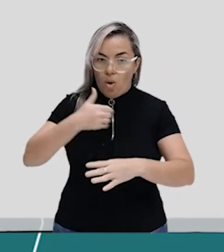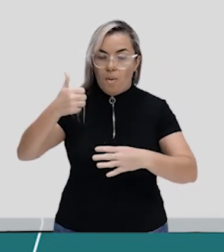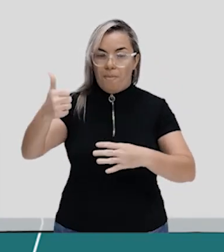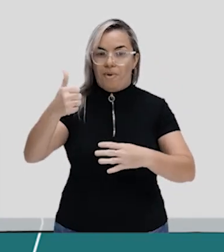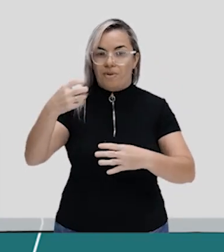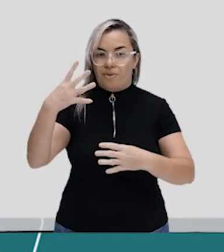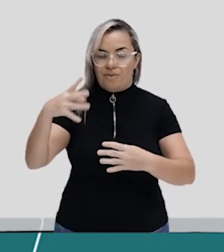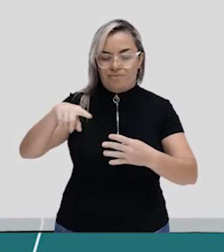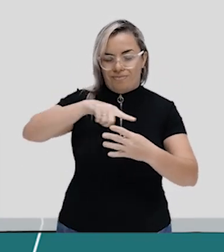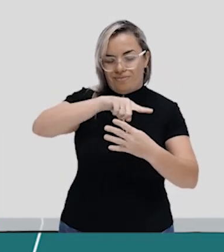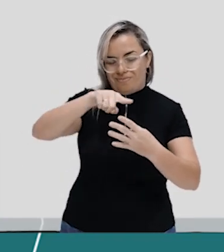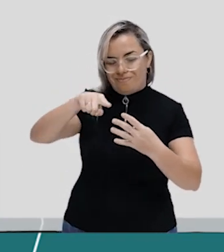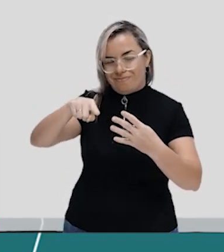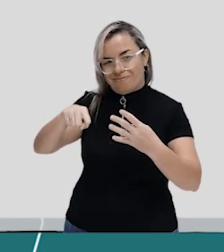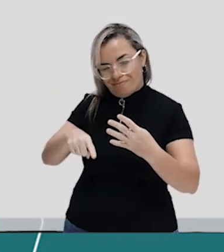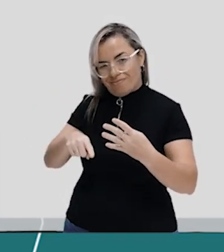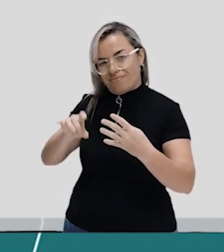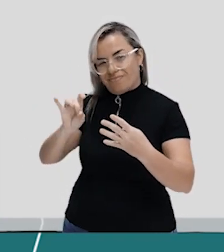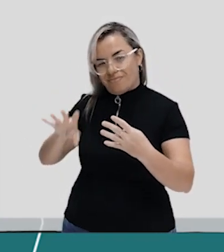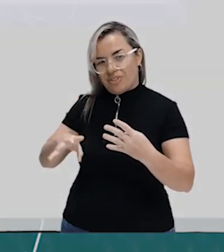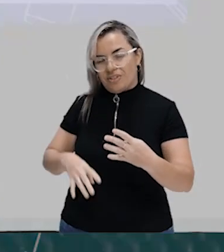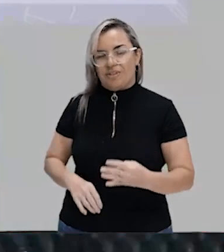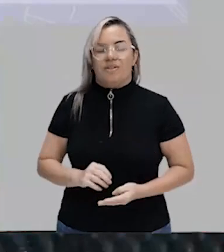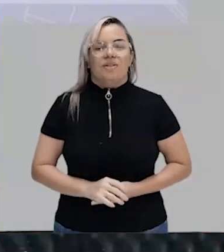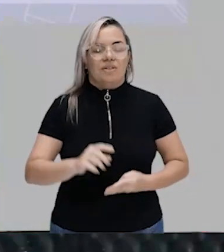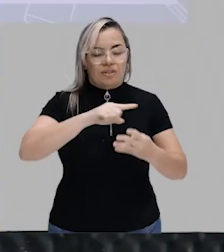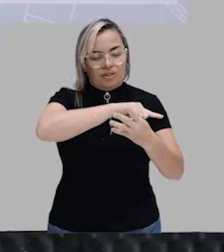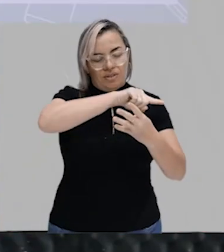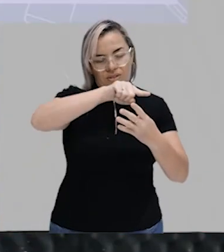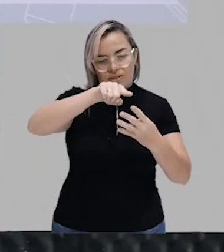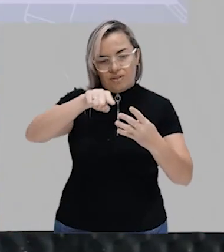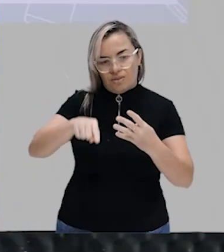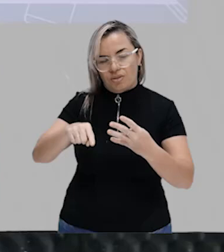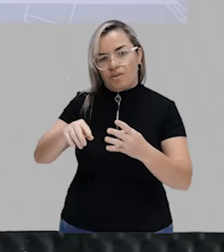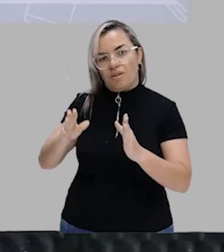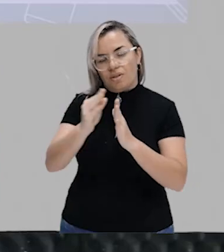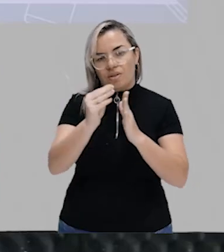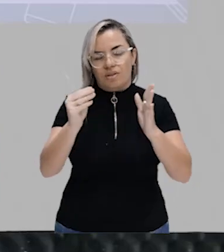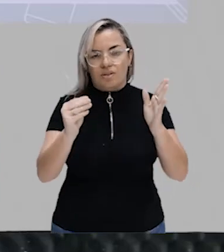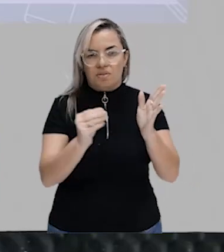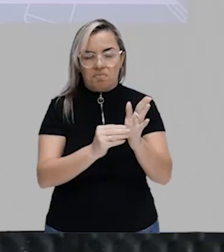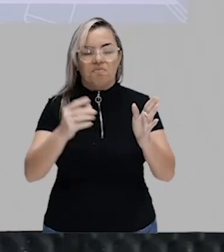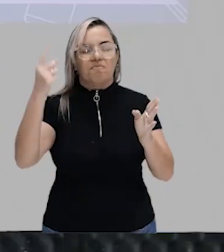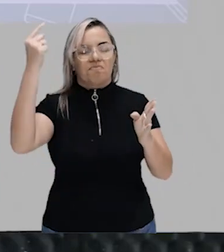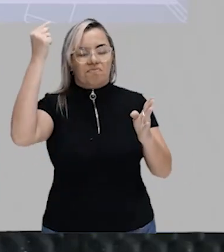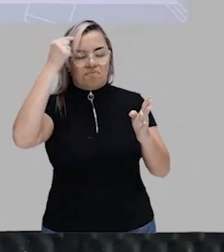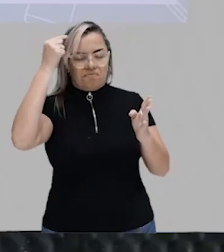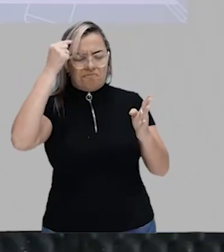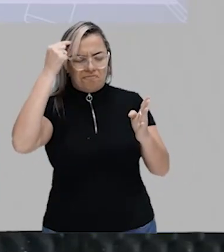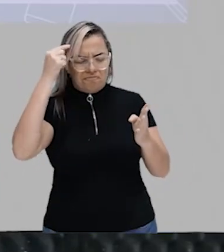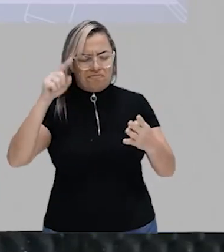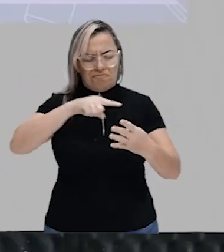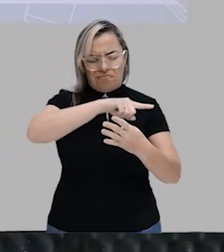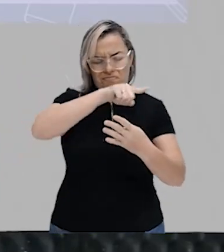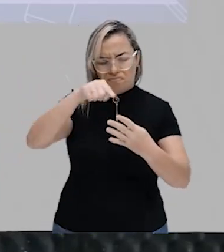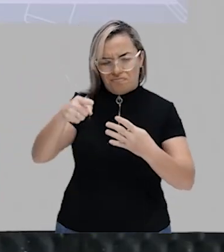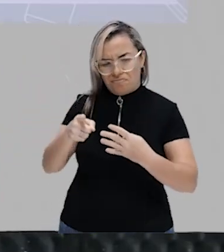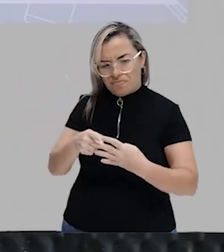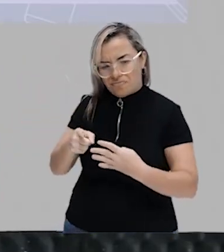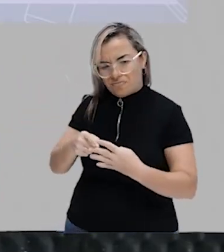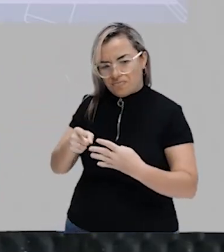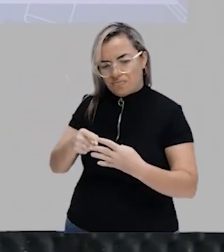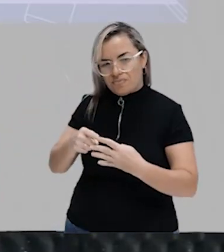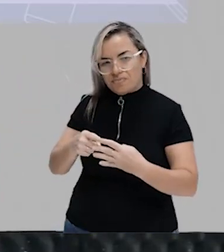partes, olha só, não são só três não, hein? São quatro partes, é mais conteúdo ainda do que eu pensava. A primeira parte da aula,